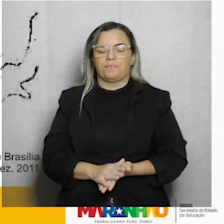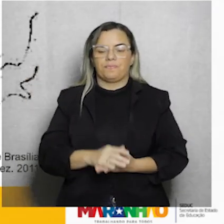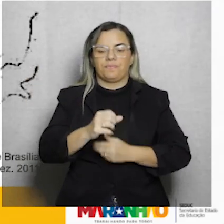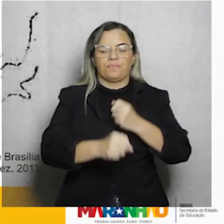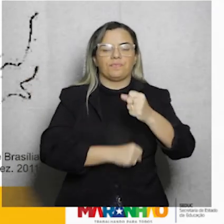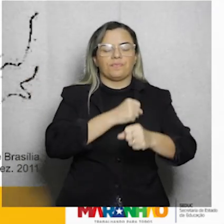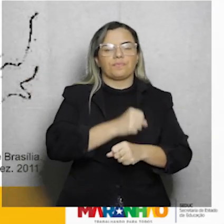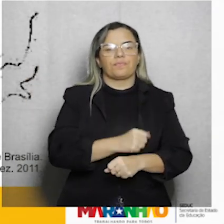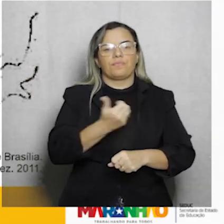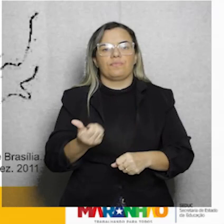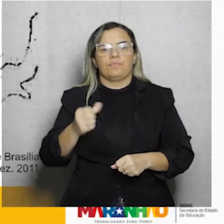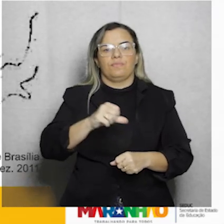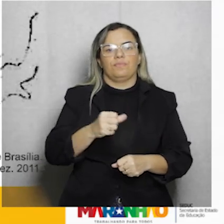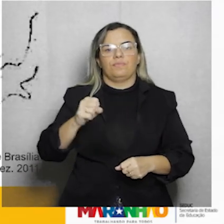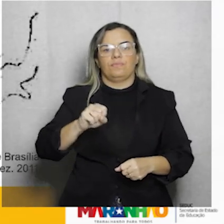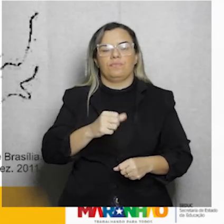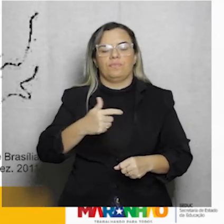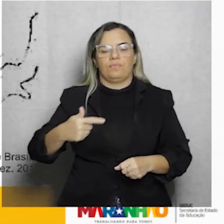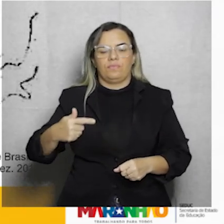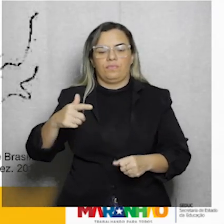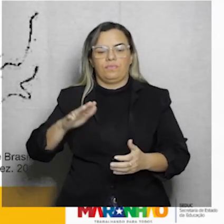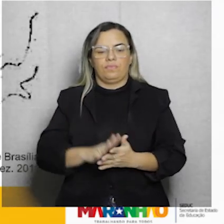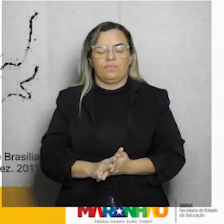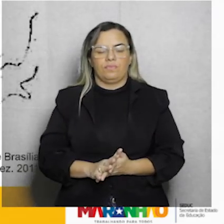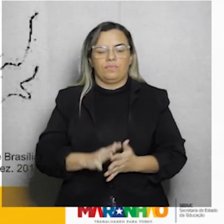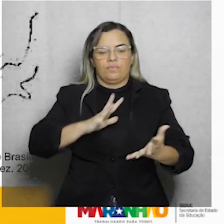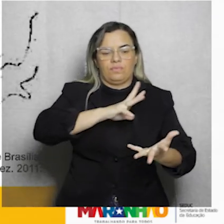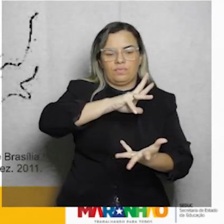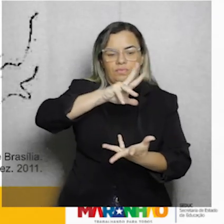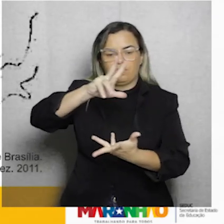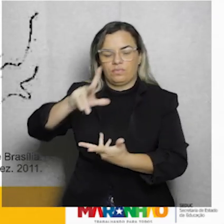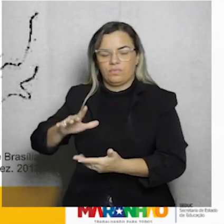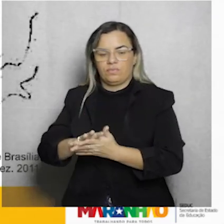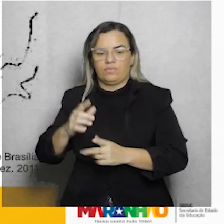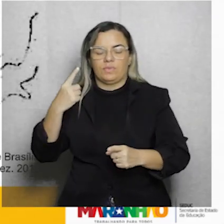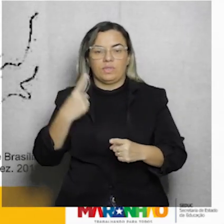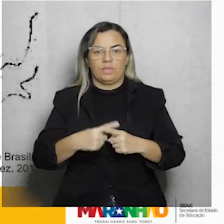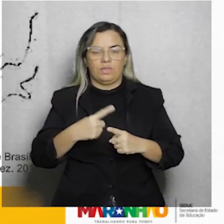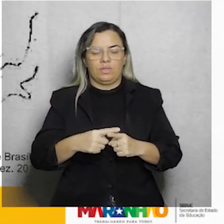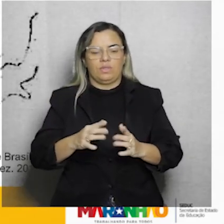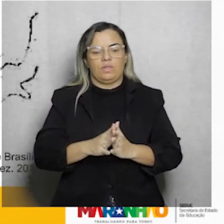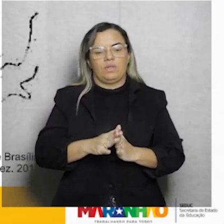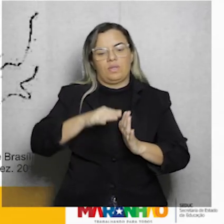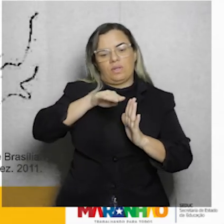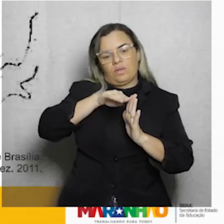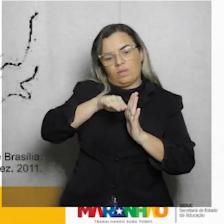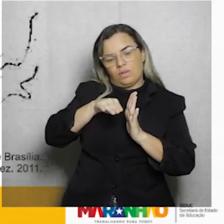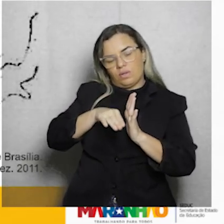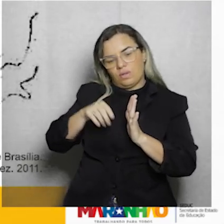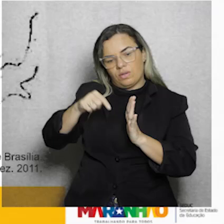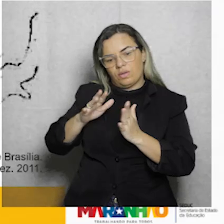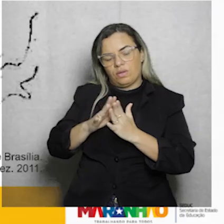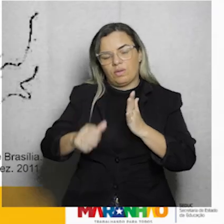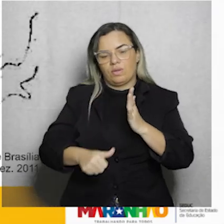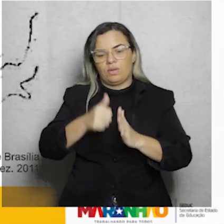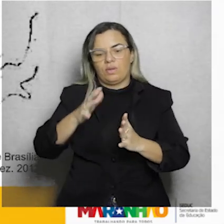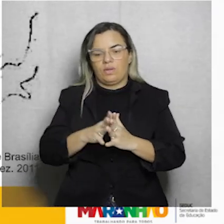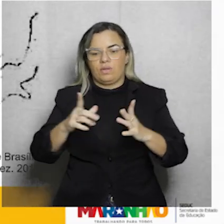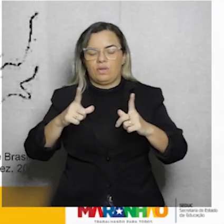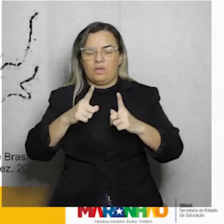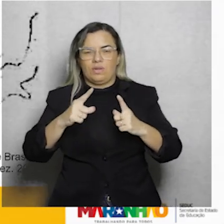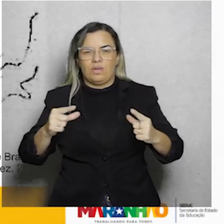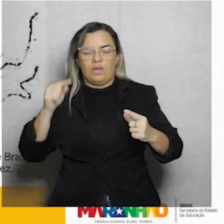patrimônio mundial da humanidade. Porque o plano piloto de Brasília concretizava os